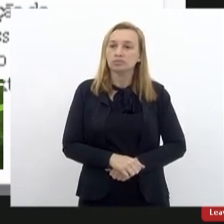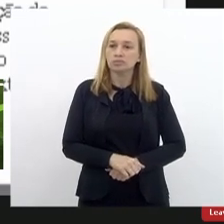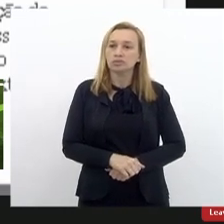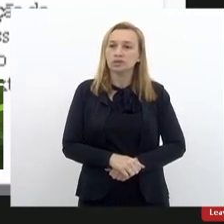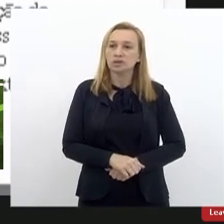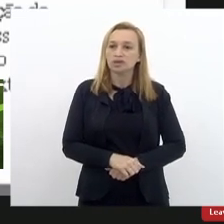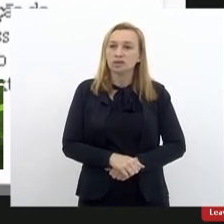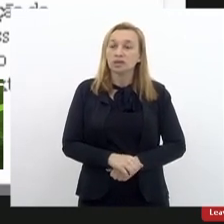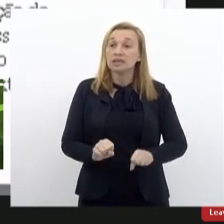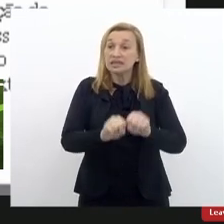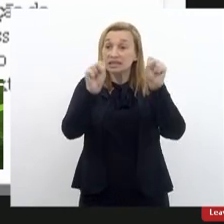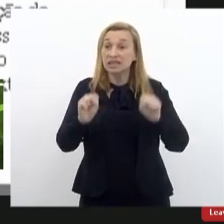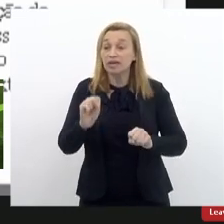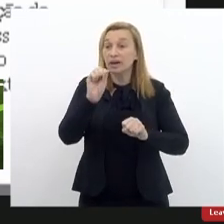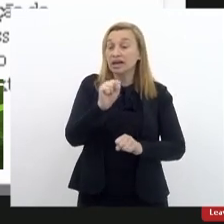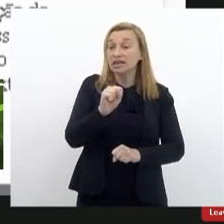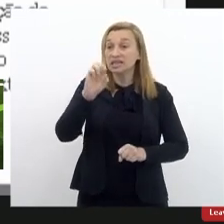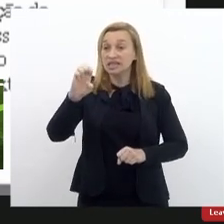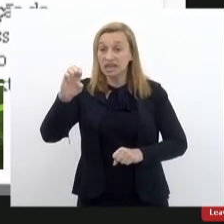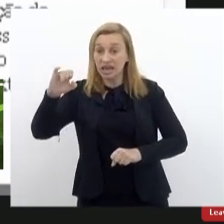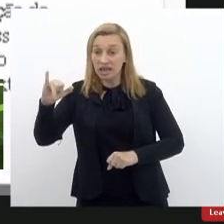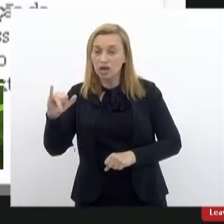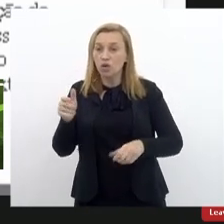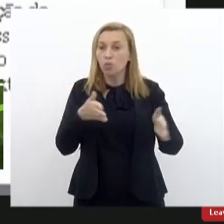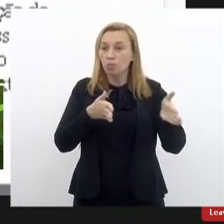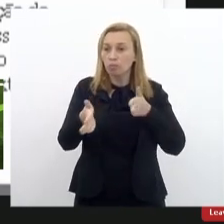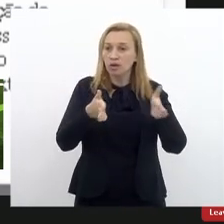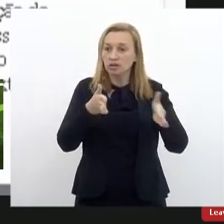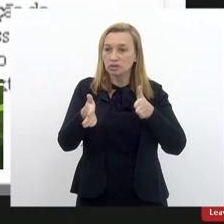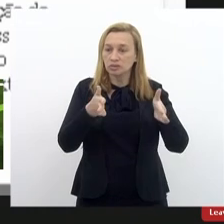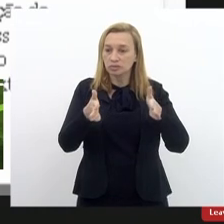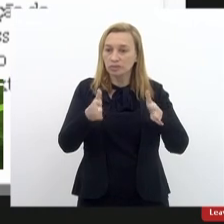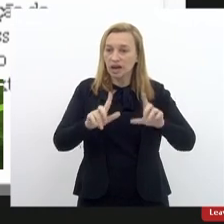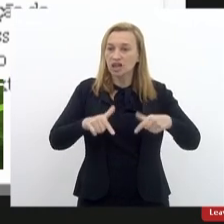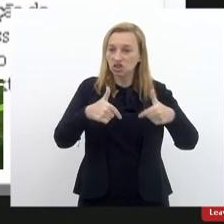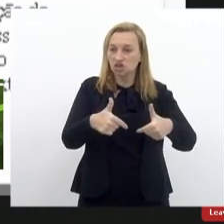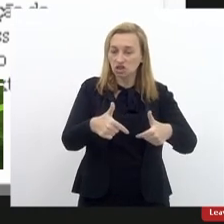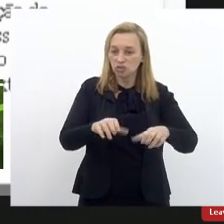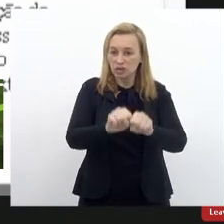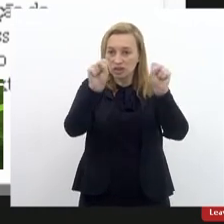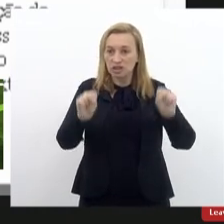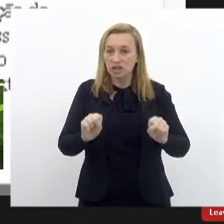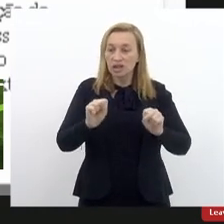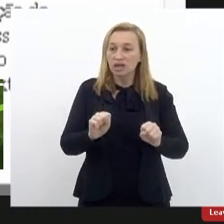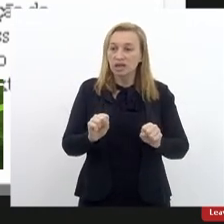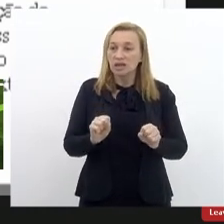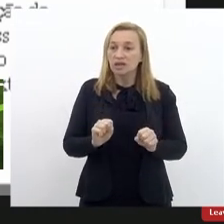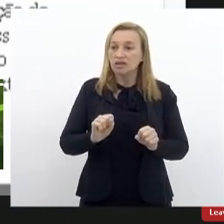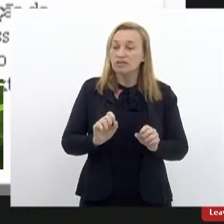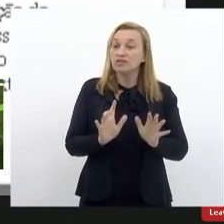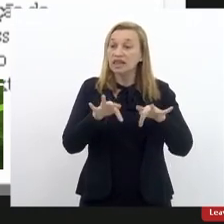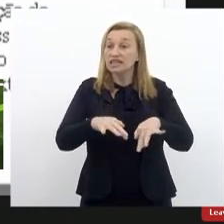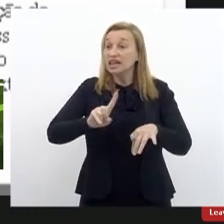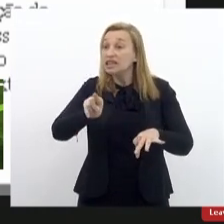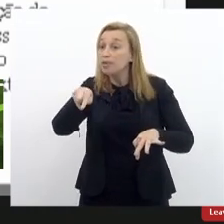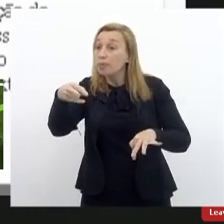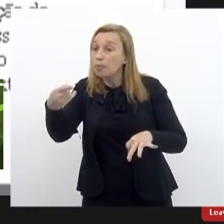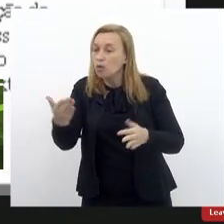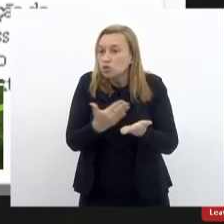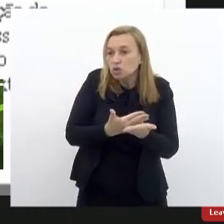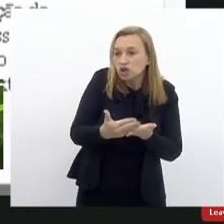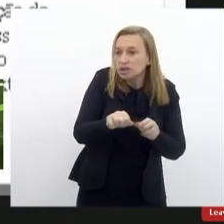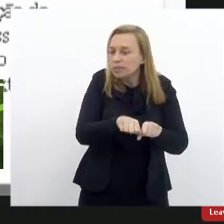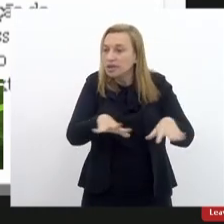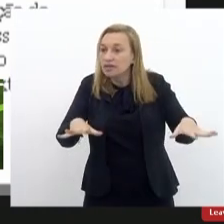obviamente o prazo para a instalação do sistema, ele terminava depois do início da pandemia. Então, ficou